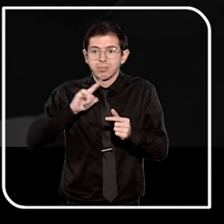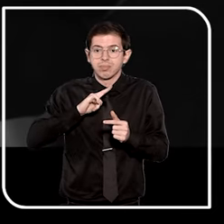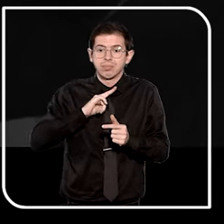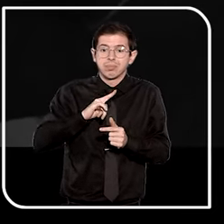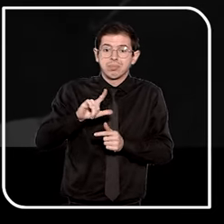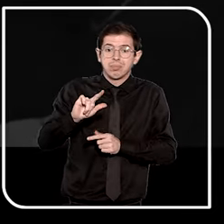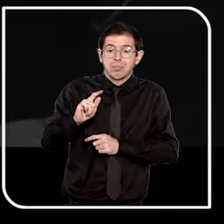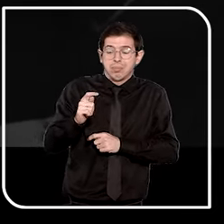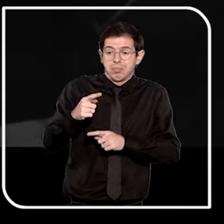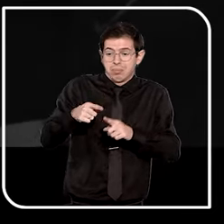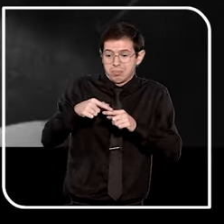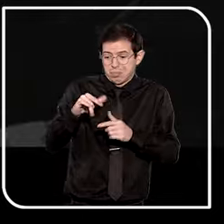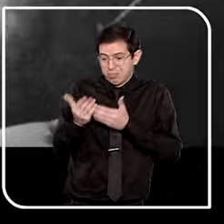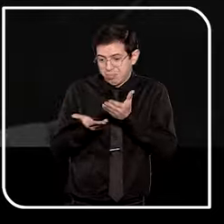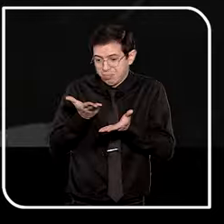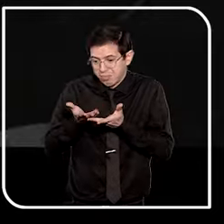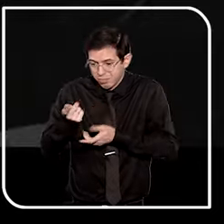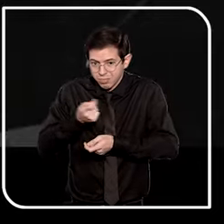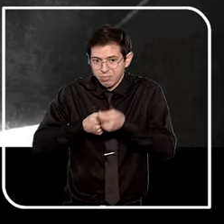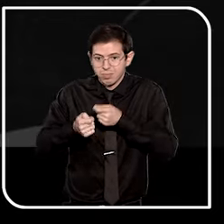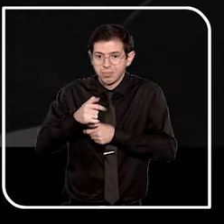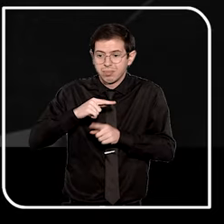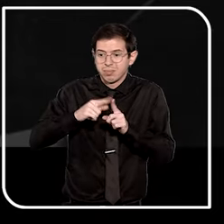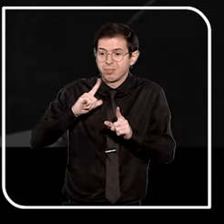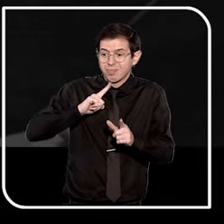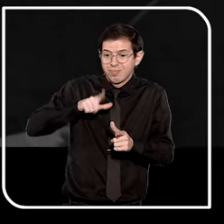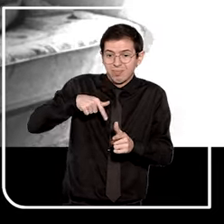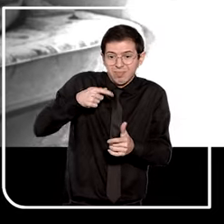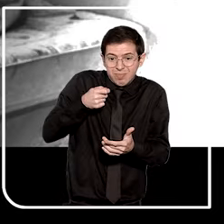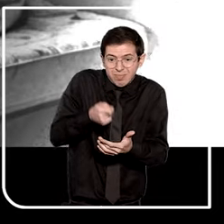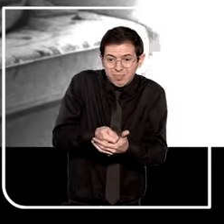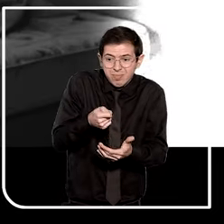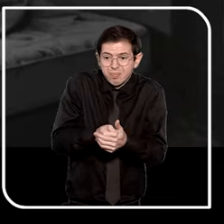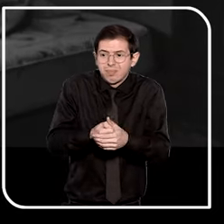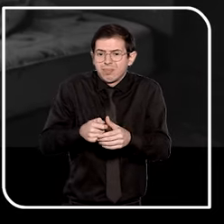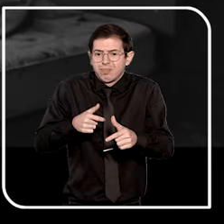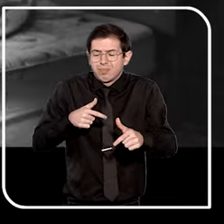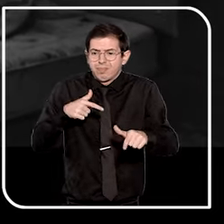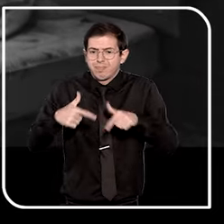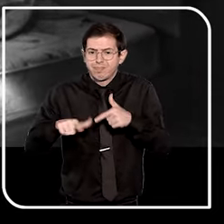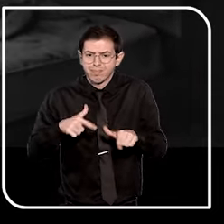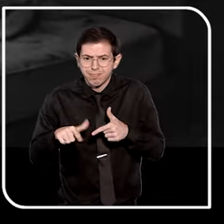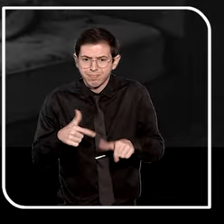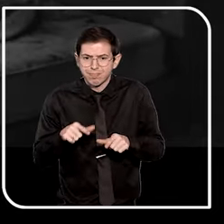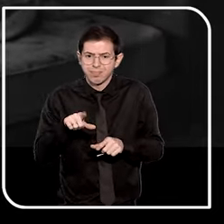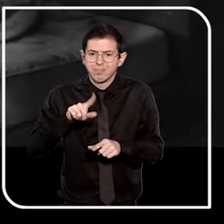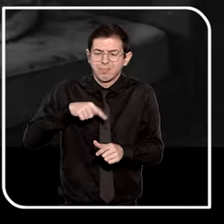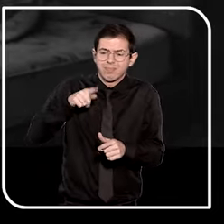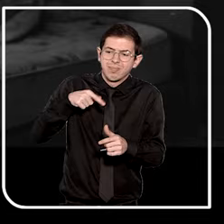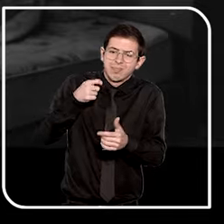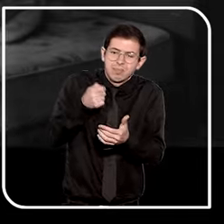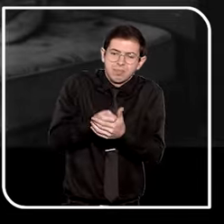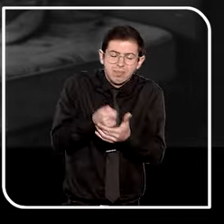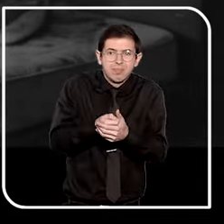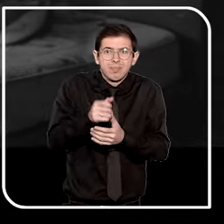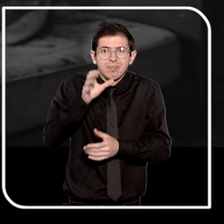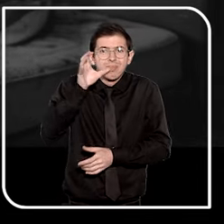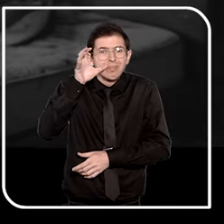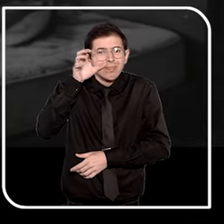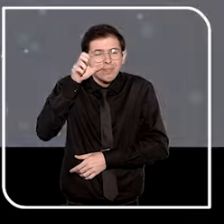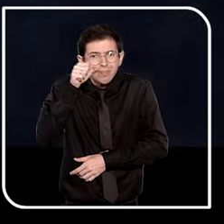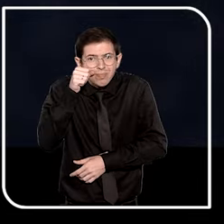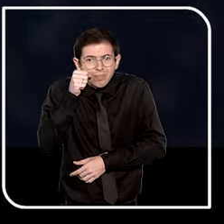fomos para se tratar, tirando lá a gente era obrigado a trabalhar, a gente era obrigado a dormir